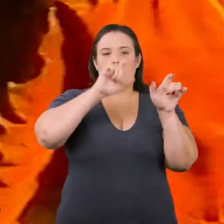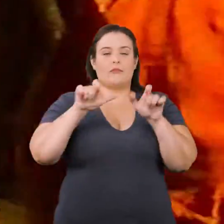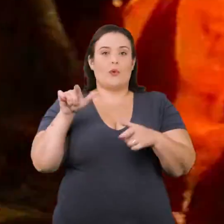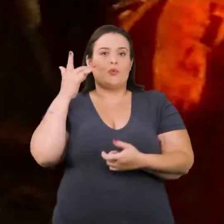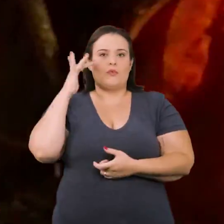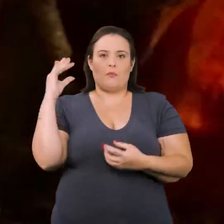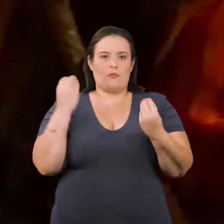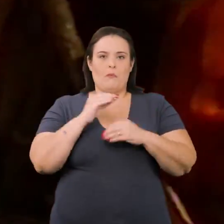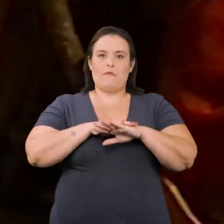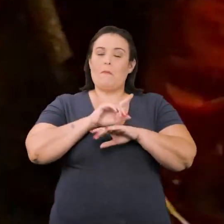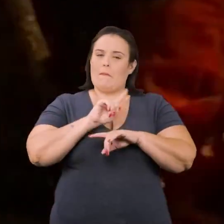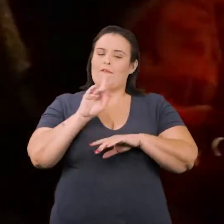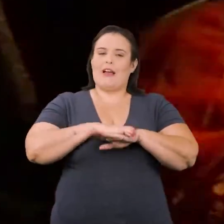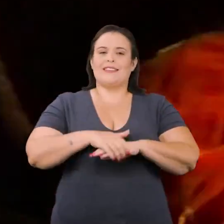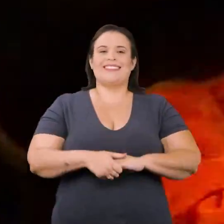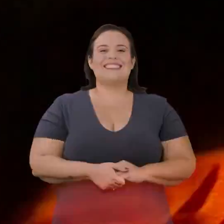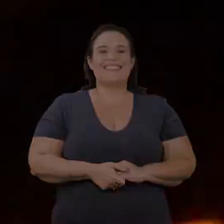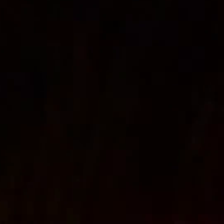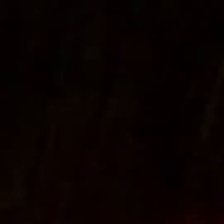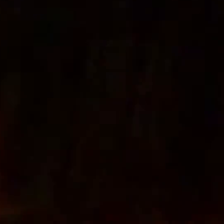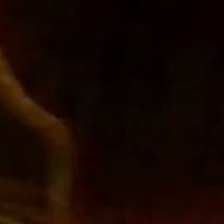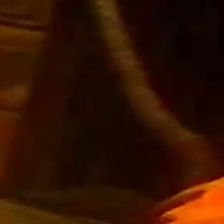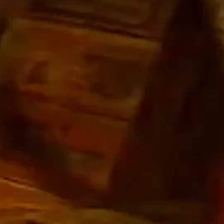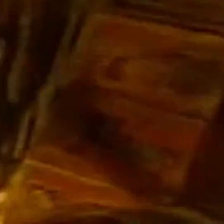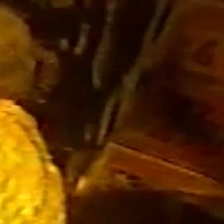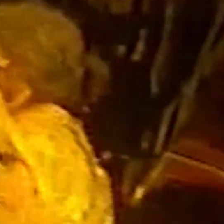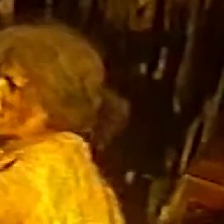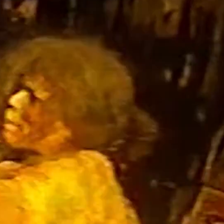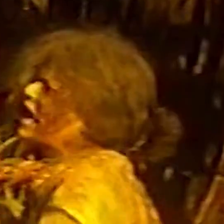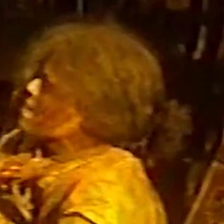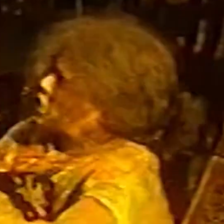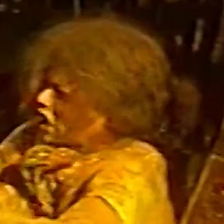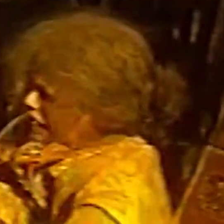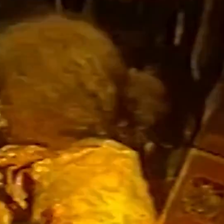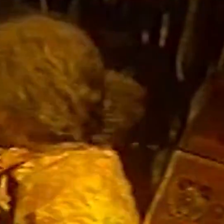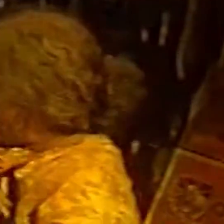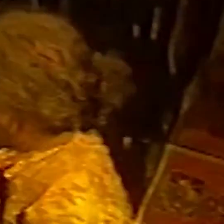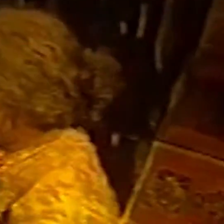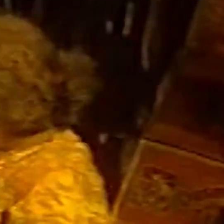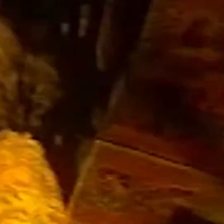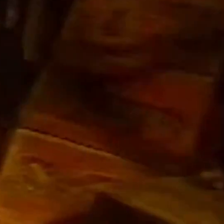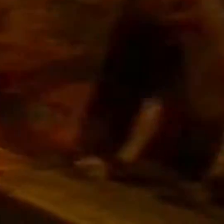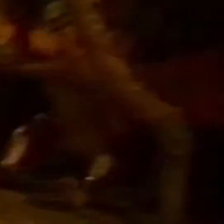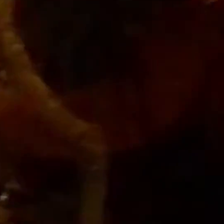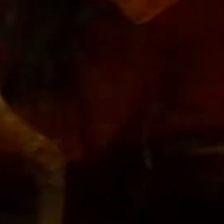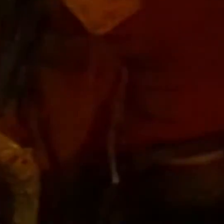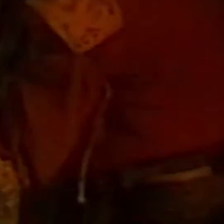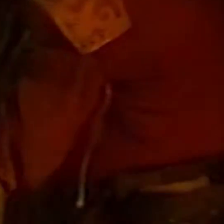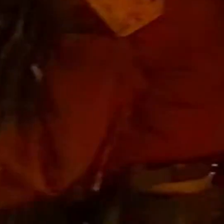ia fazer, de ir fazendo. Imagens do espetáculo Divinas Palavras, de Nelly Frank, realizado em 1996.